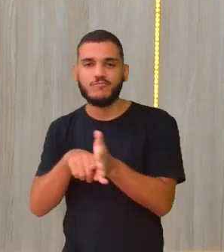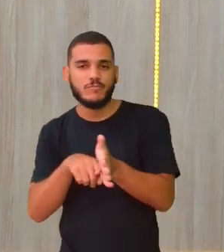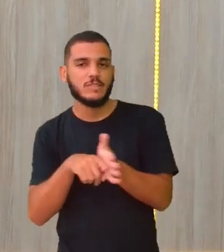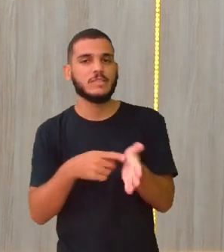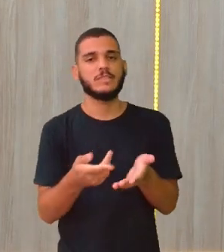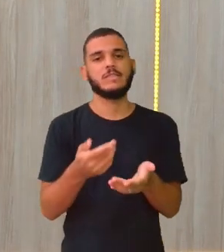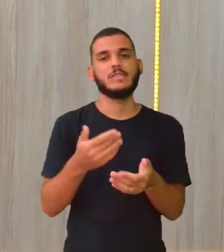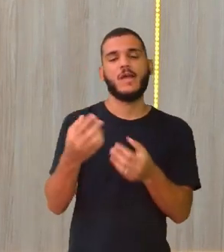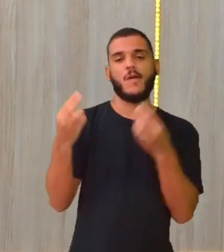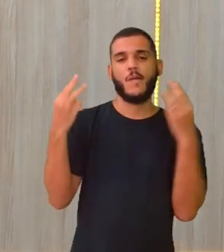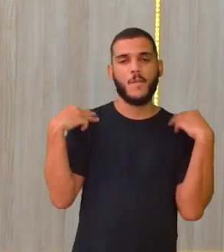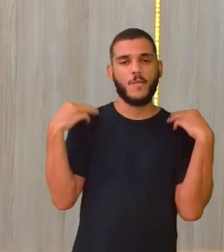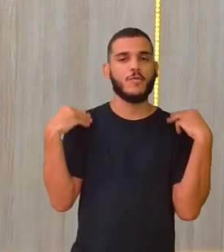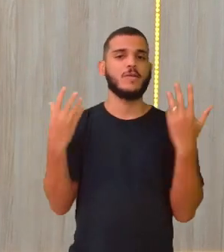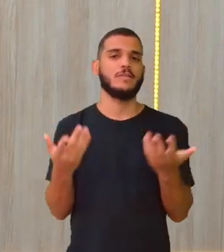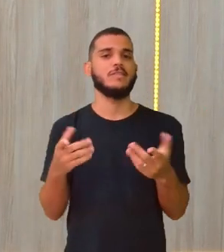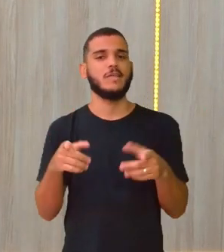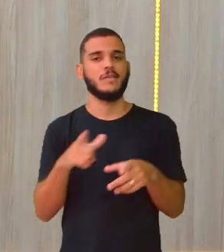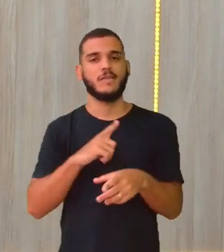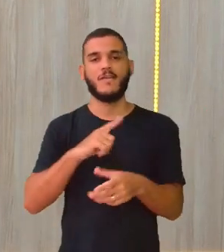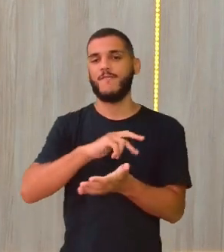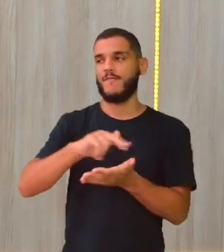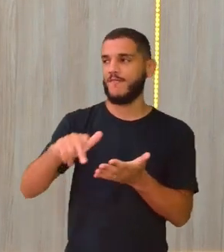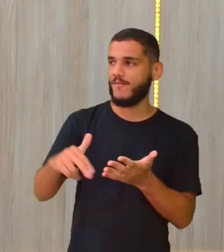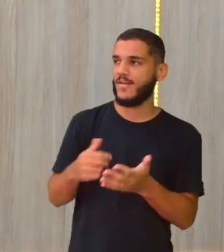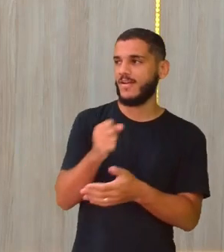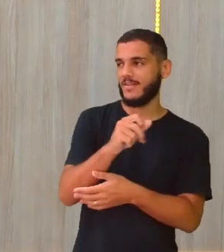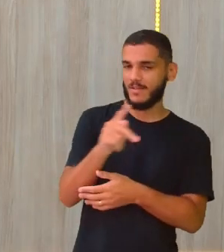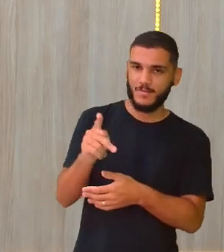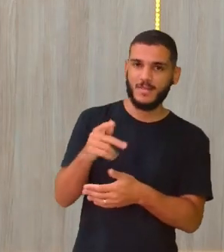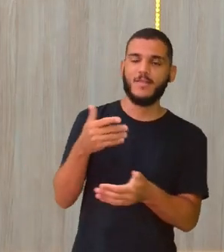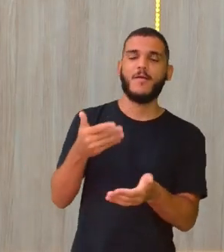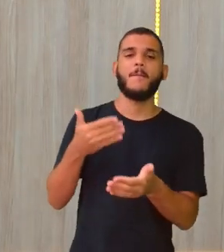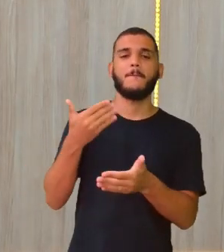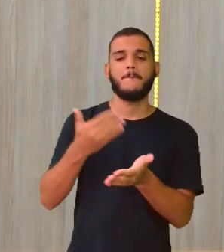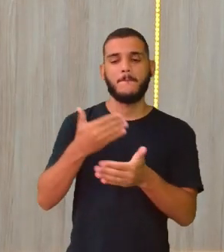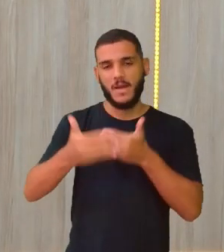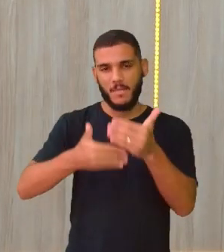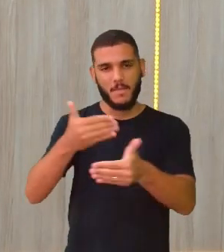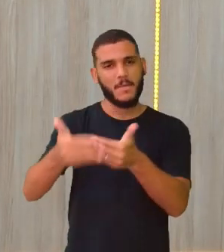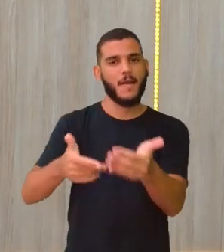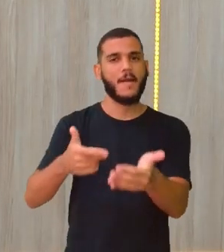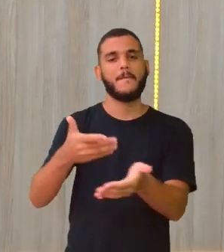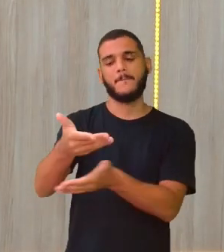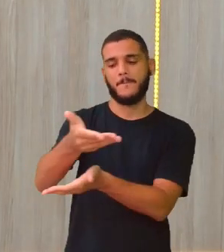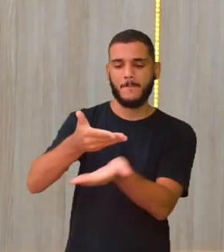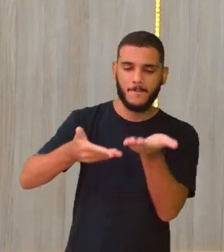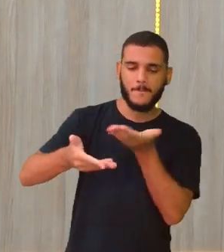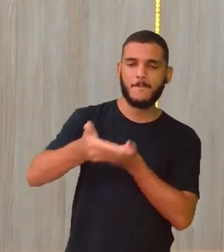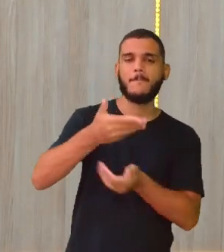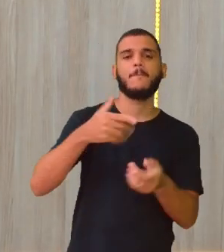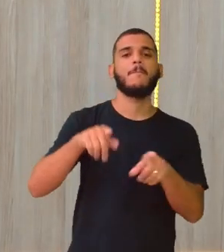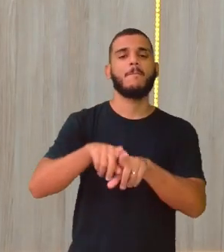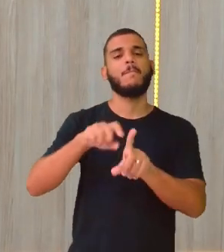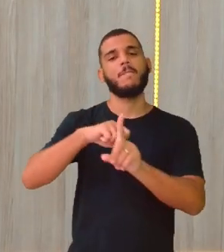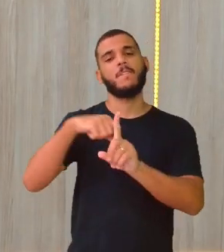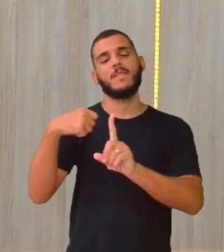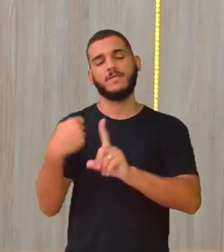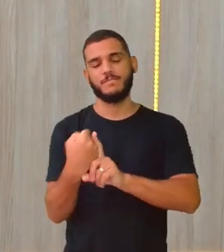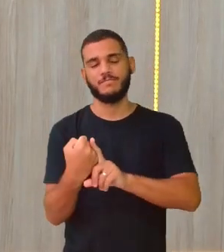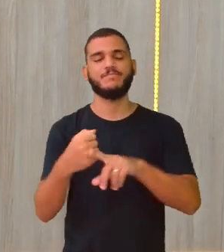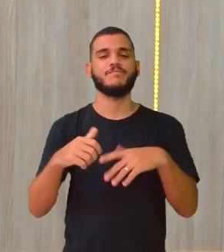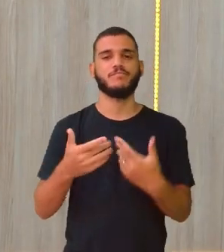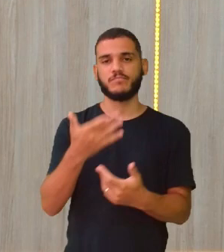preço com ele. E todo esse processo que você vai fazendo, você vai ali interagindo socialmente